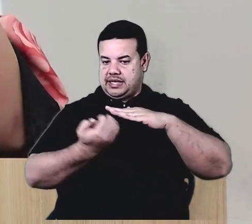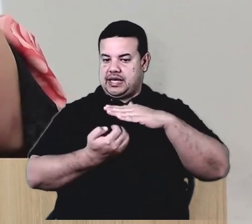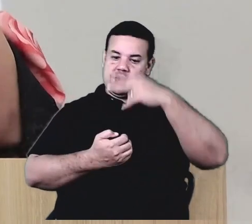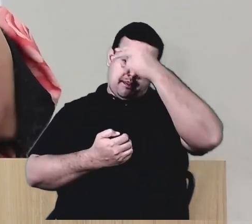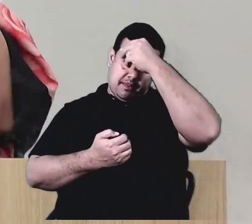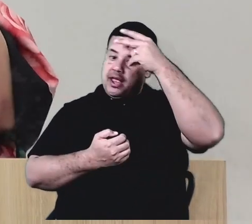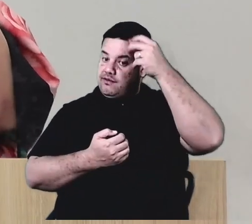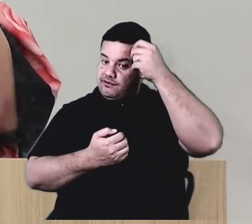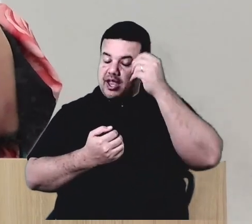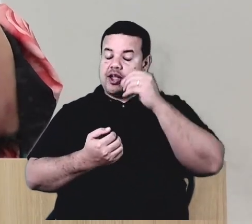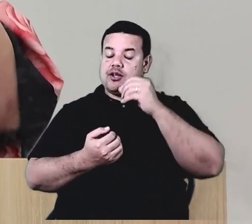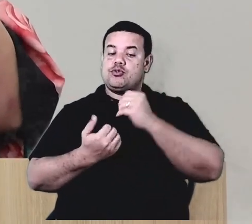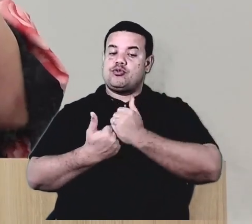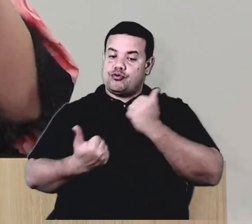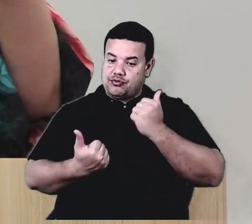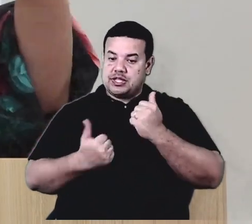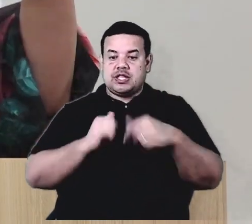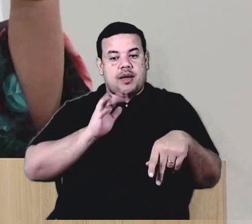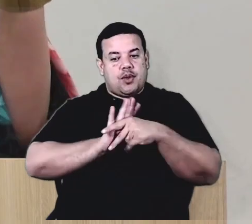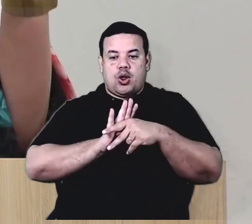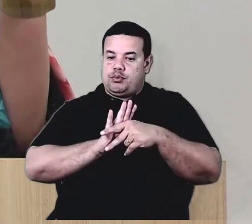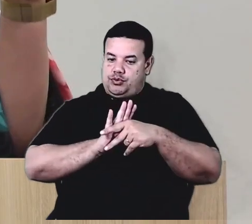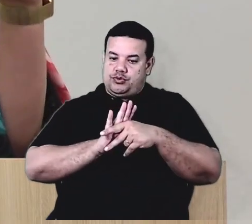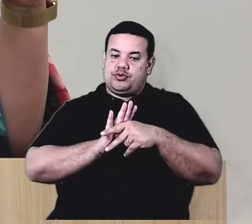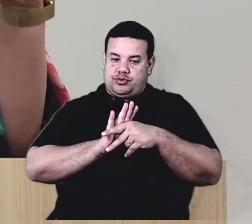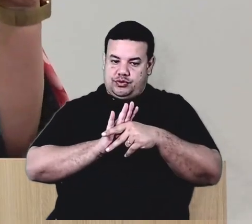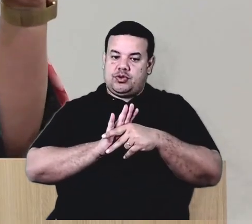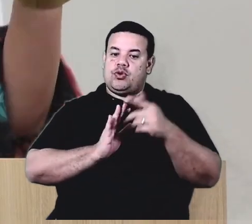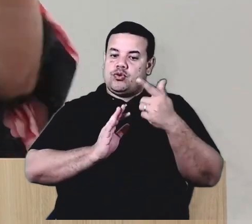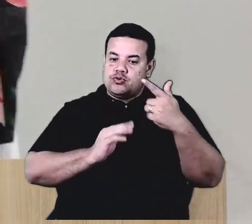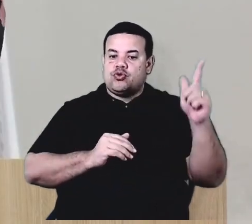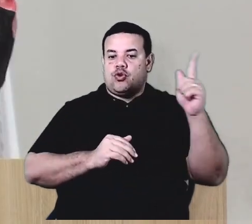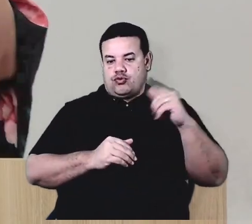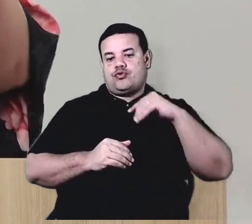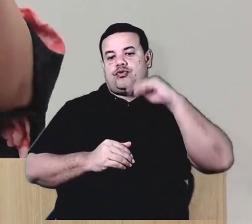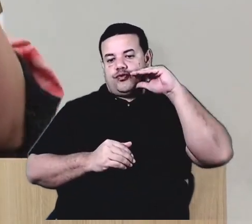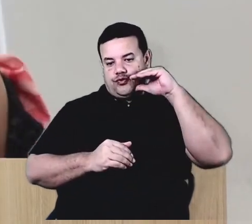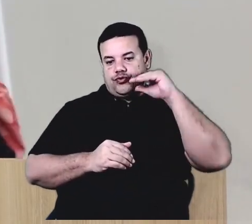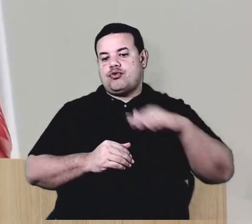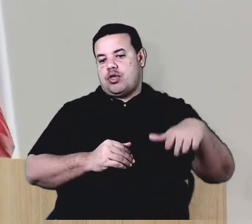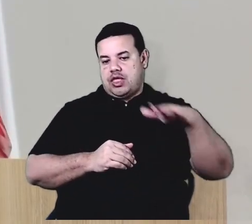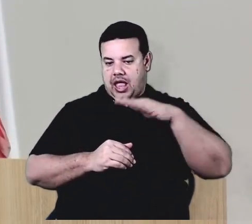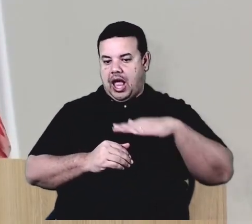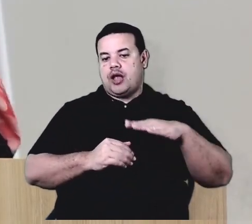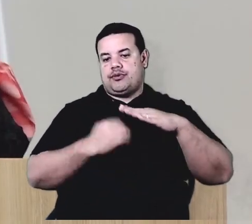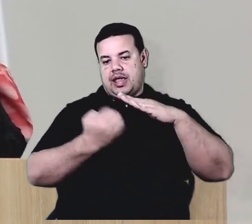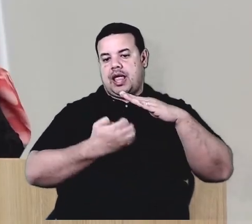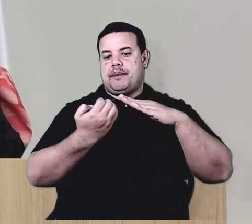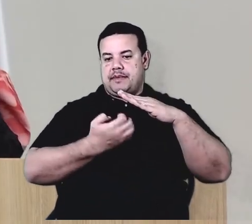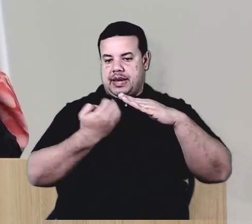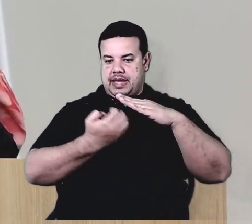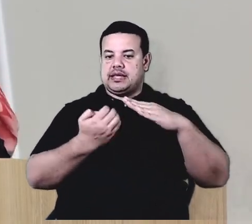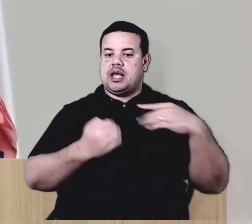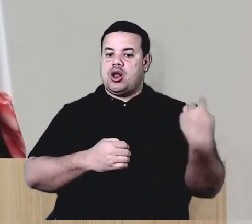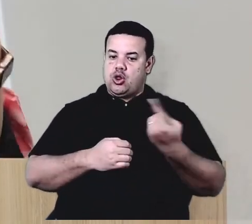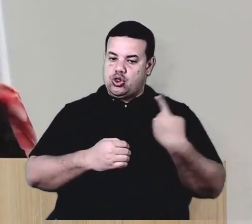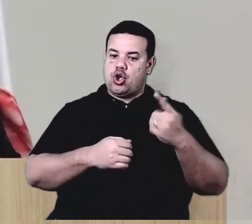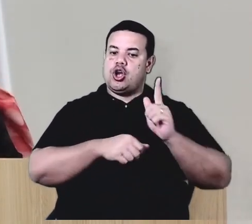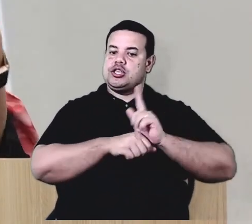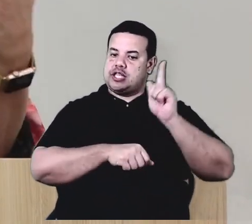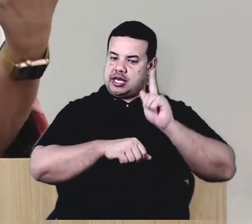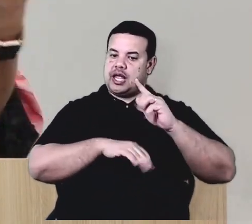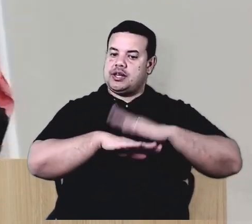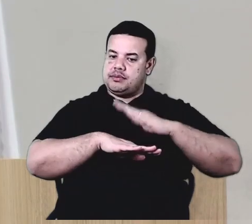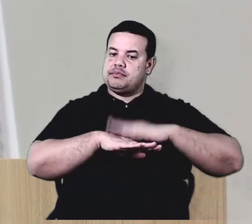vice como dono e os outros funcionários como funcionários da empresa. Nós, enquanto gerente, nós temos que mandar